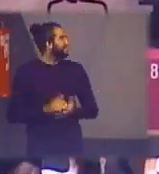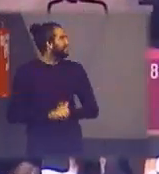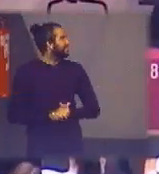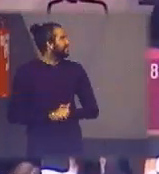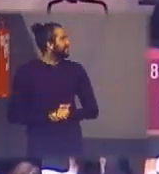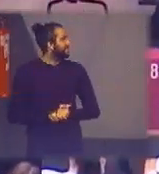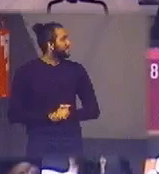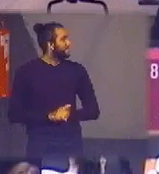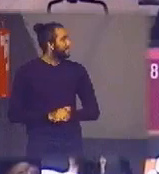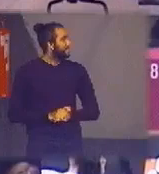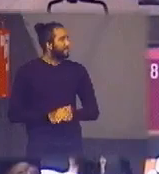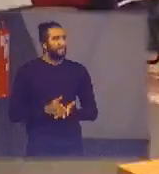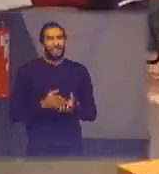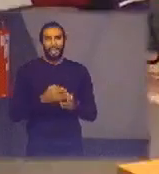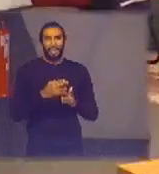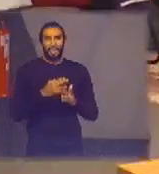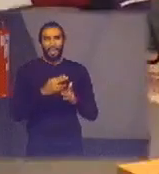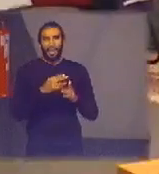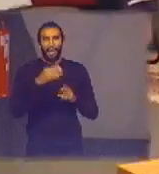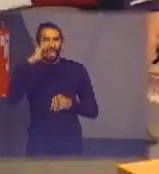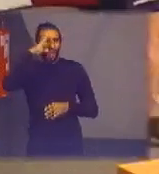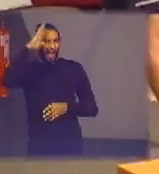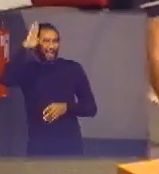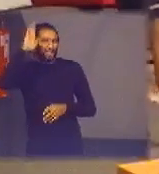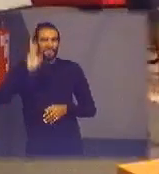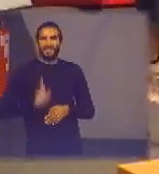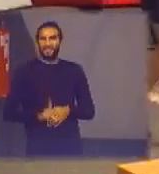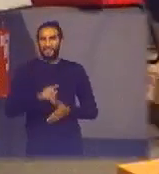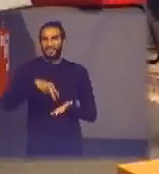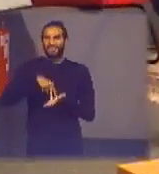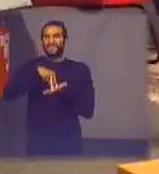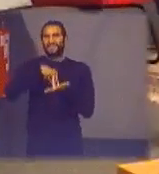a academia só fala de pé tem alguma questão